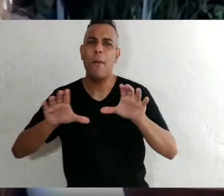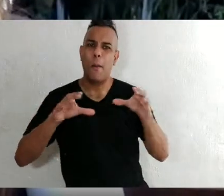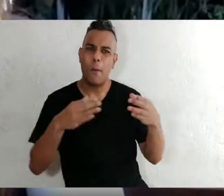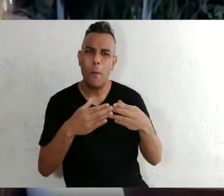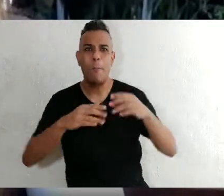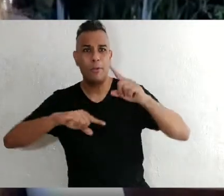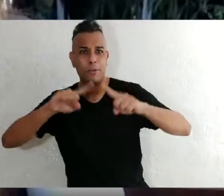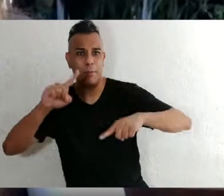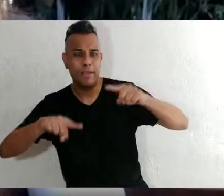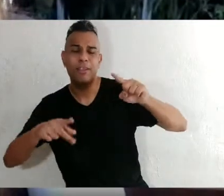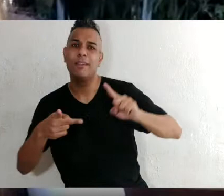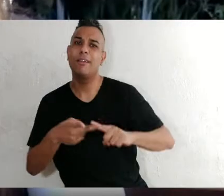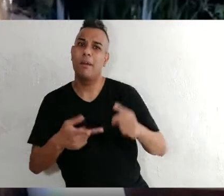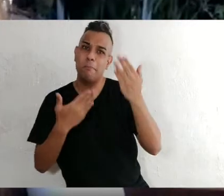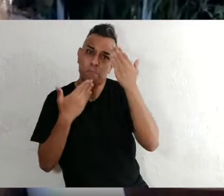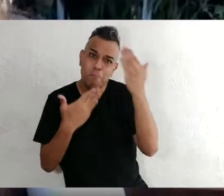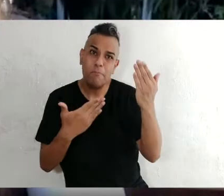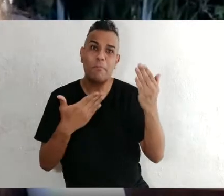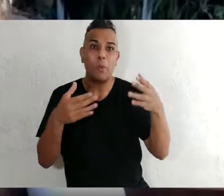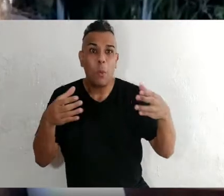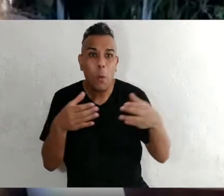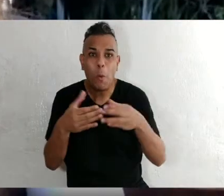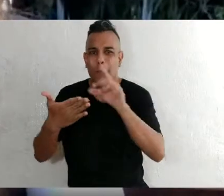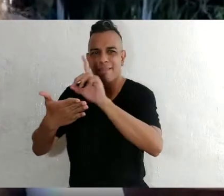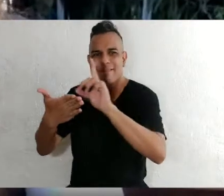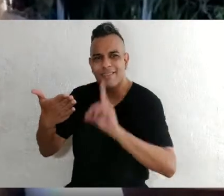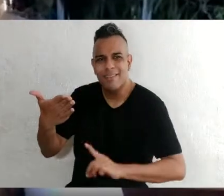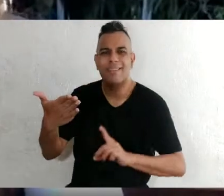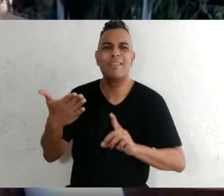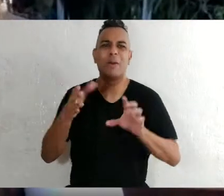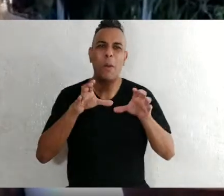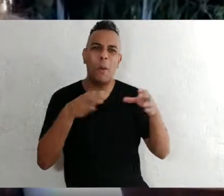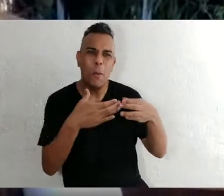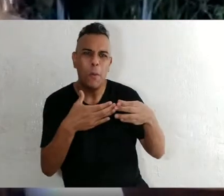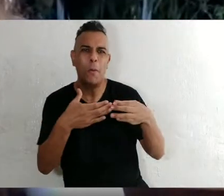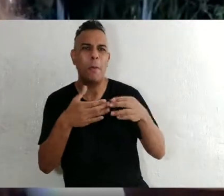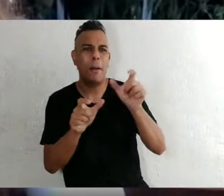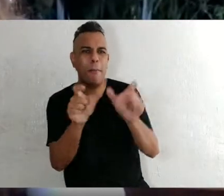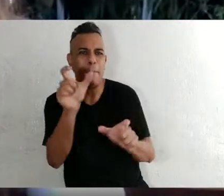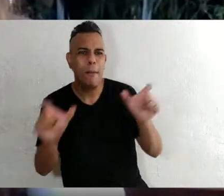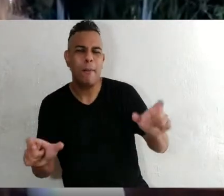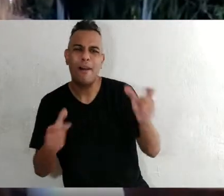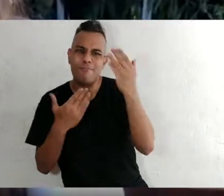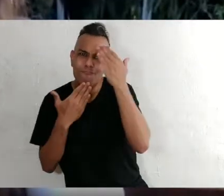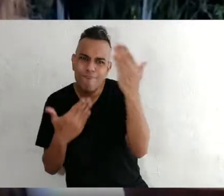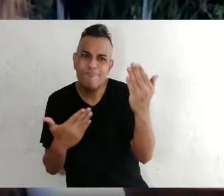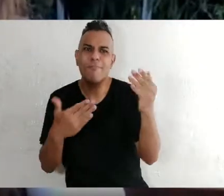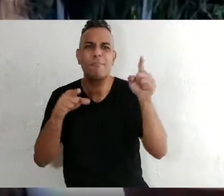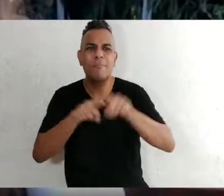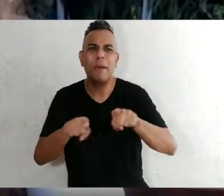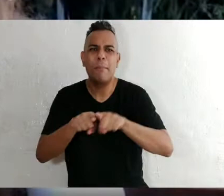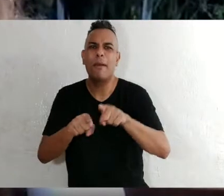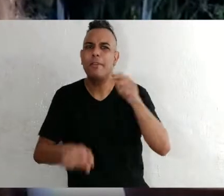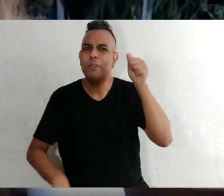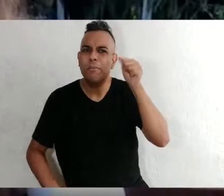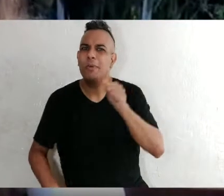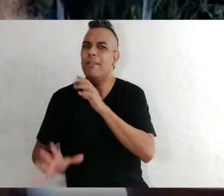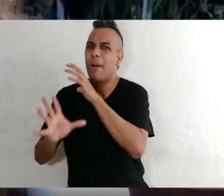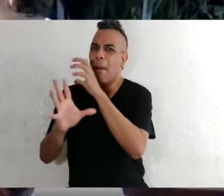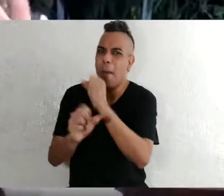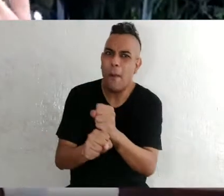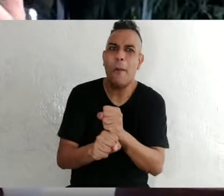equipe de material e produção gráfica, a equipe do Ulisses e da Bianca. As revisoras, os